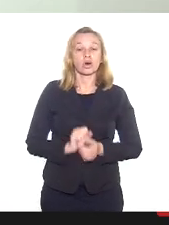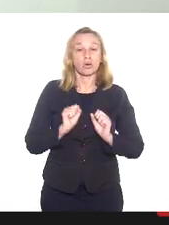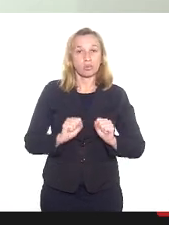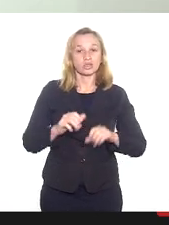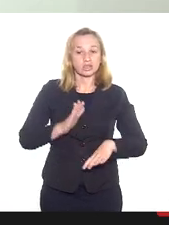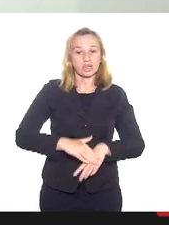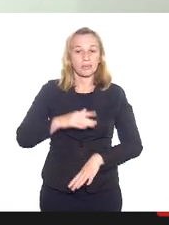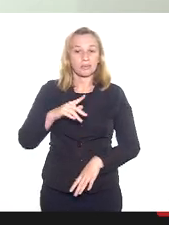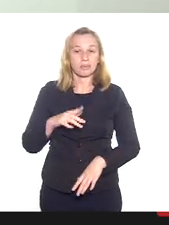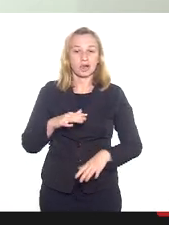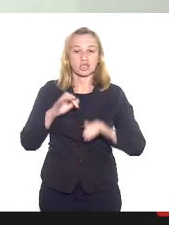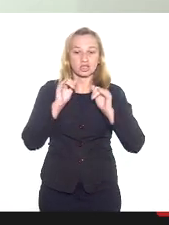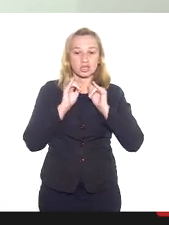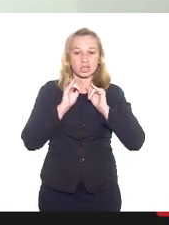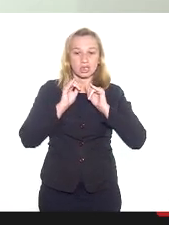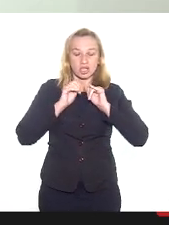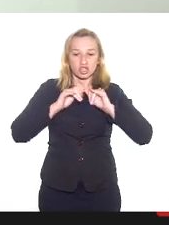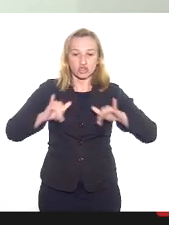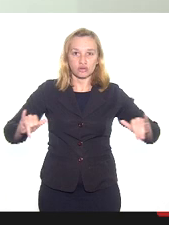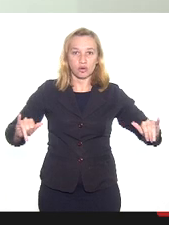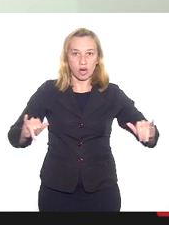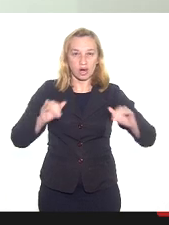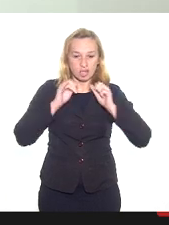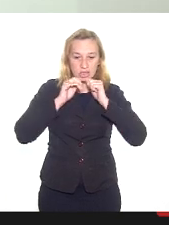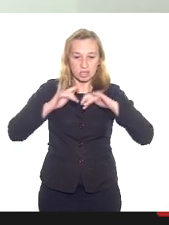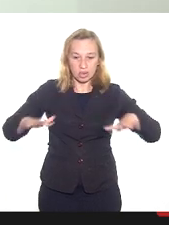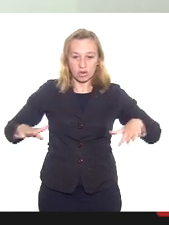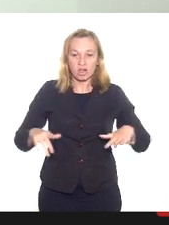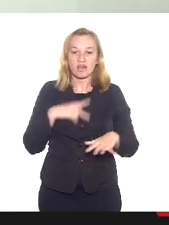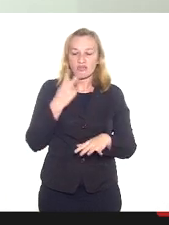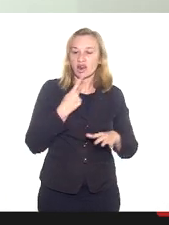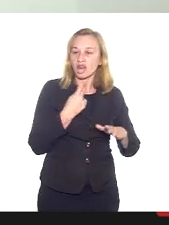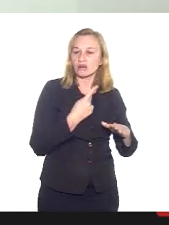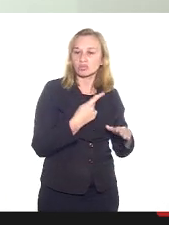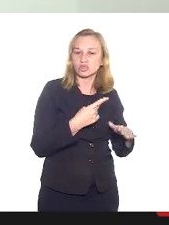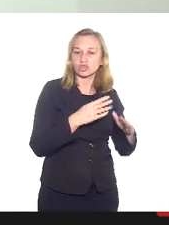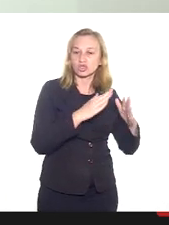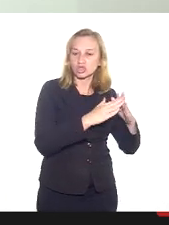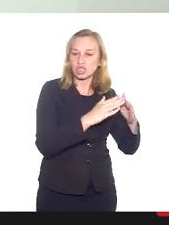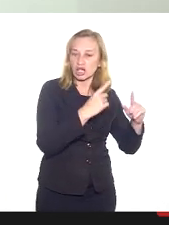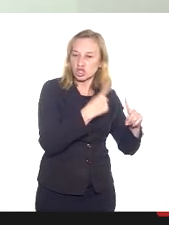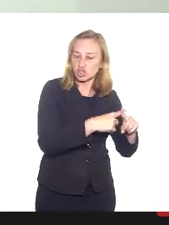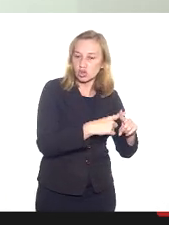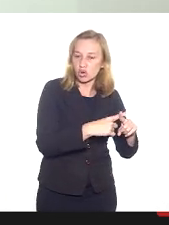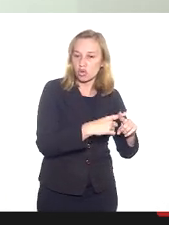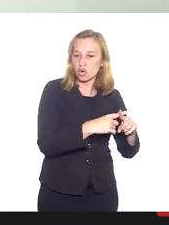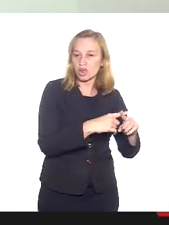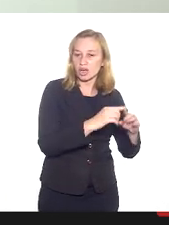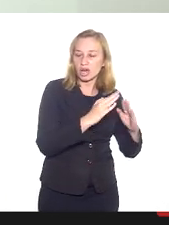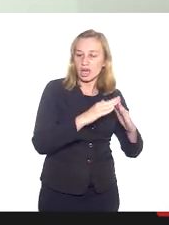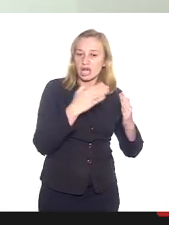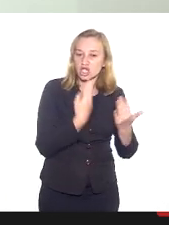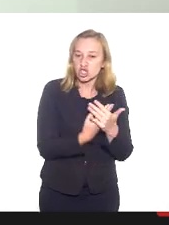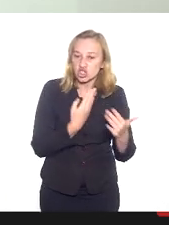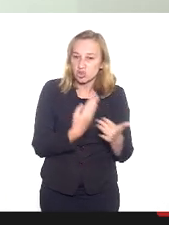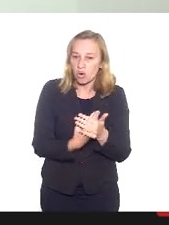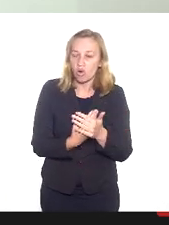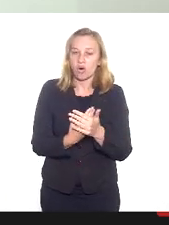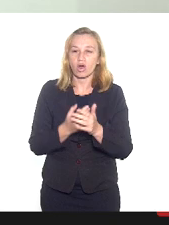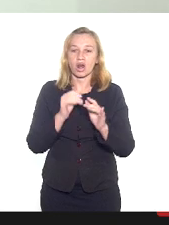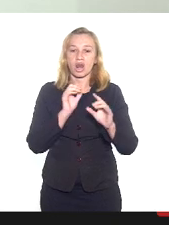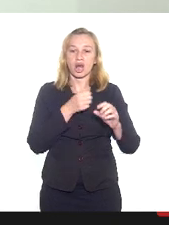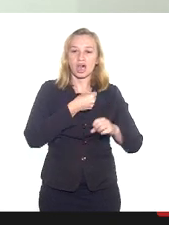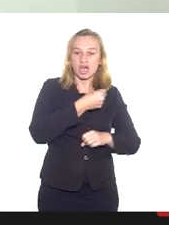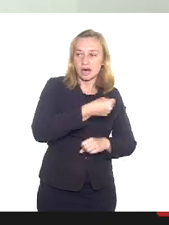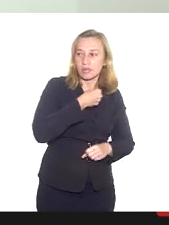haver mais divulgação. A gente falou aqui do espaço da escola, mas tem o espaço da imprensa, TV Alerj, outros espaços que